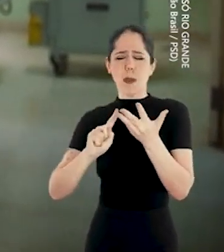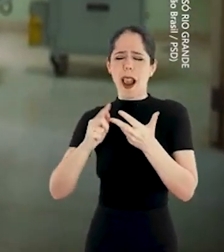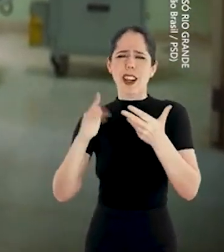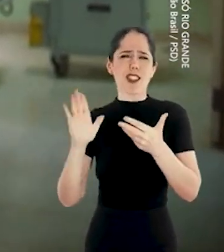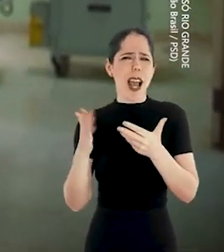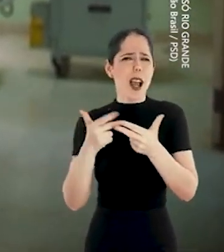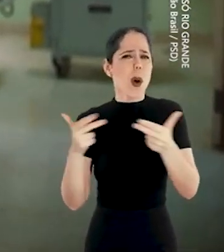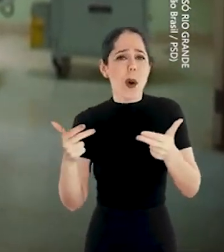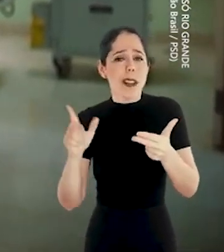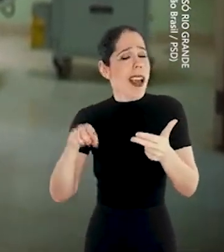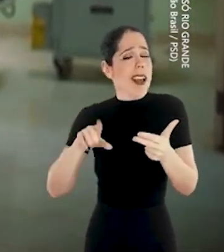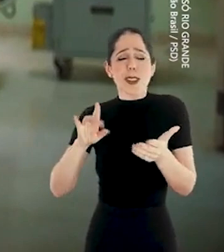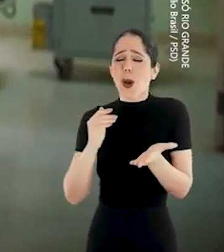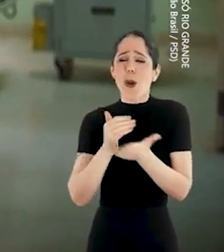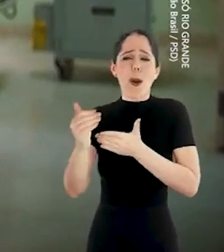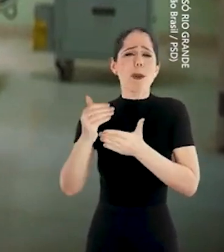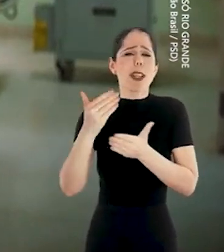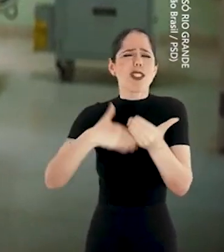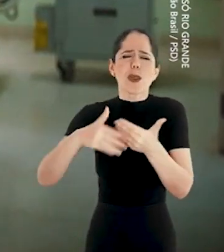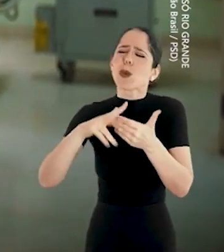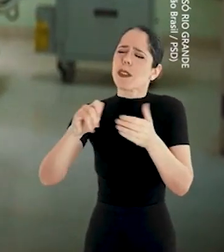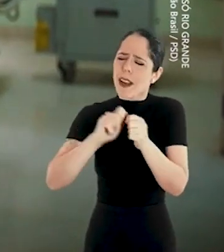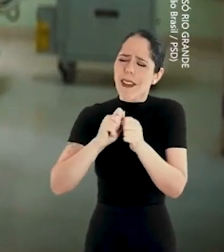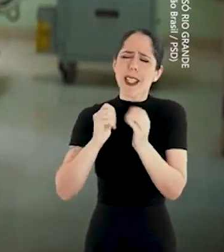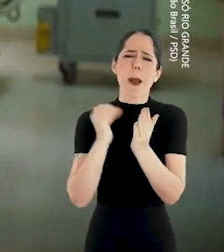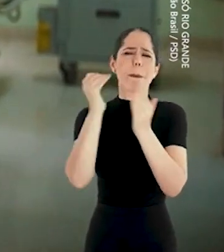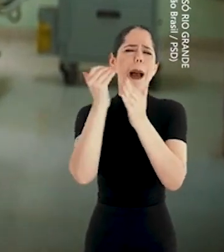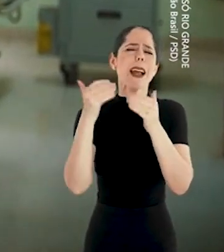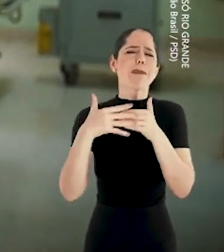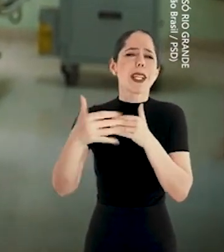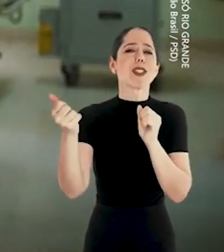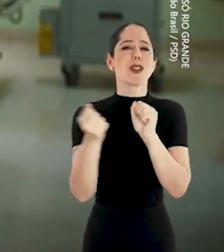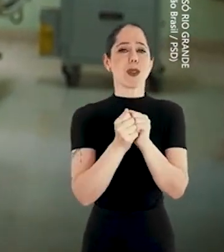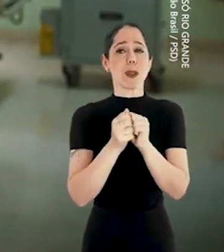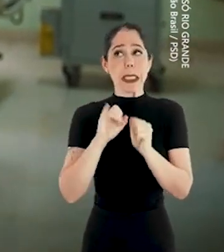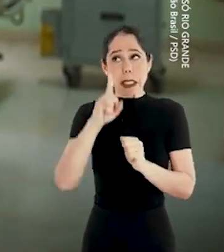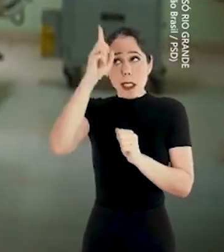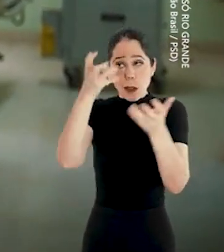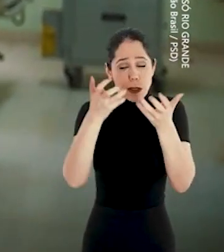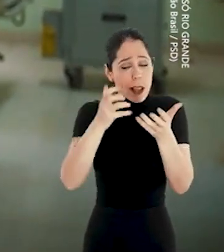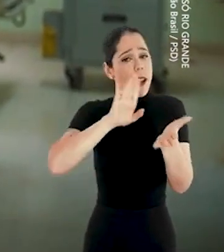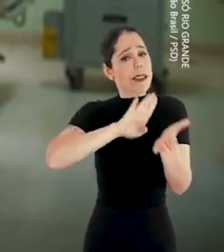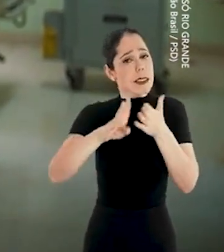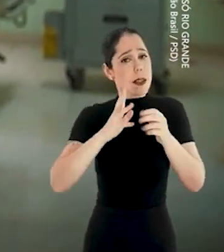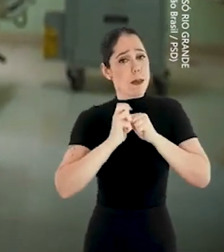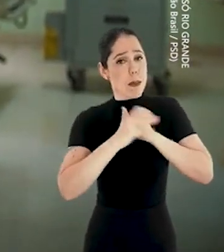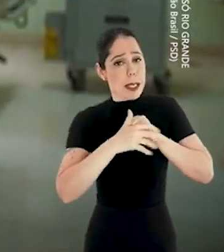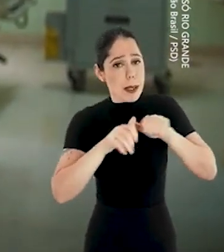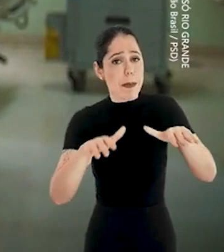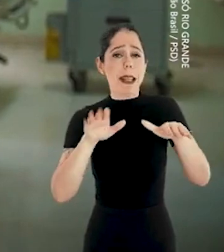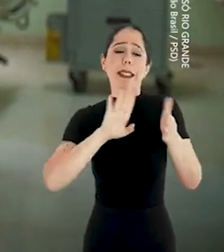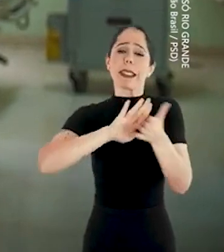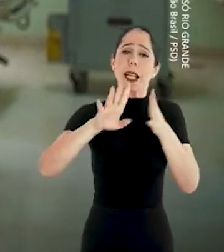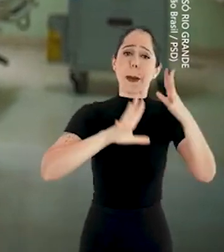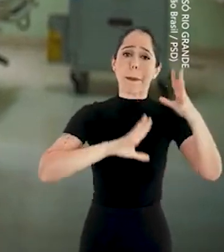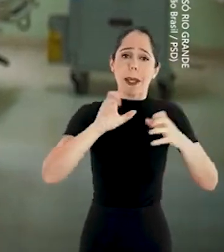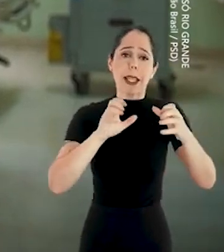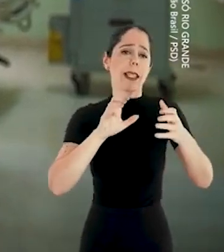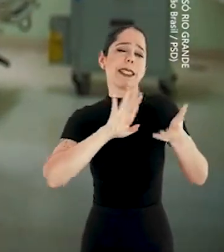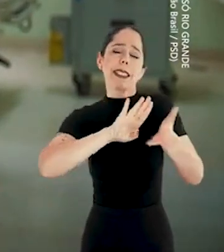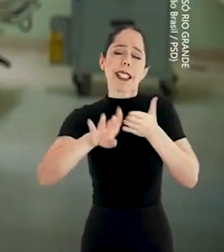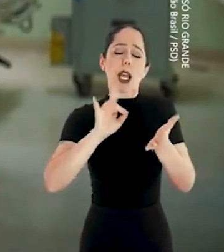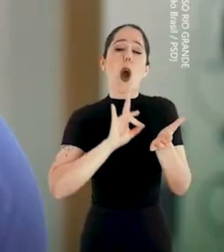é só o começo de tudo que ainda faremos juntos. Se Deus quiser, sem pandemia, sem brigas,